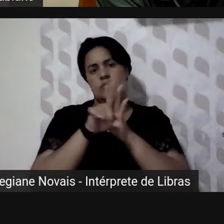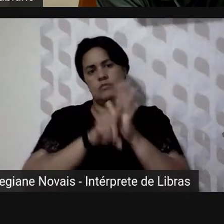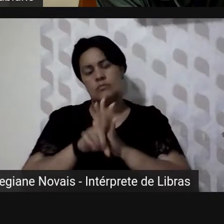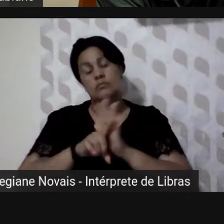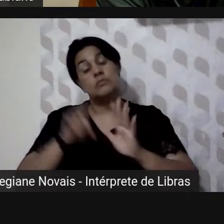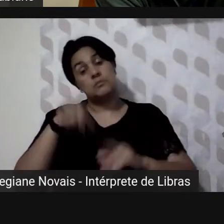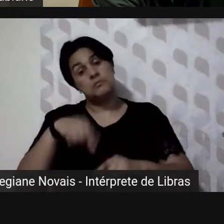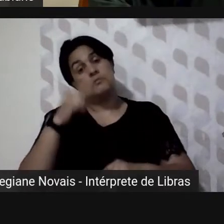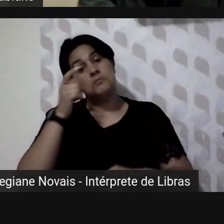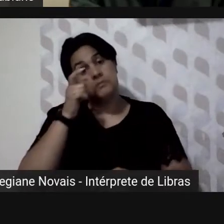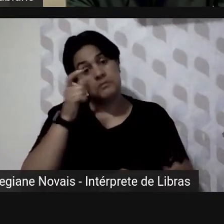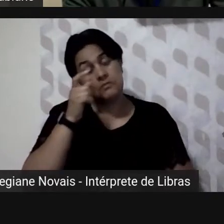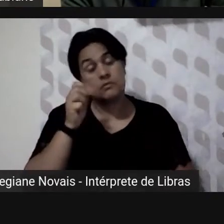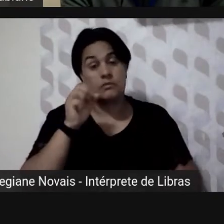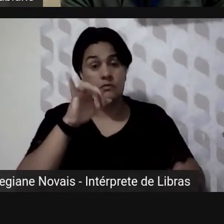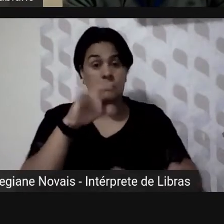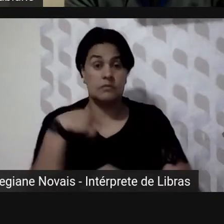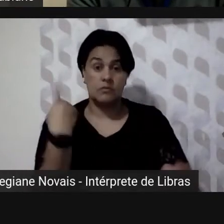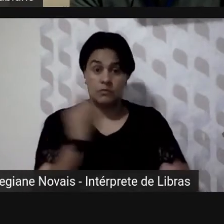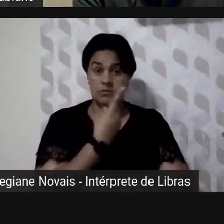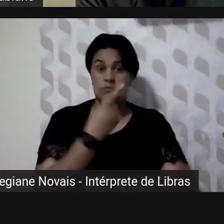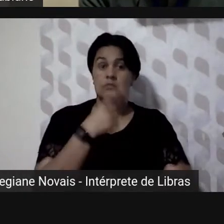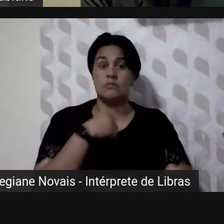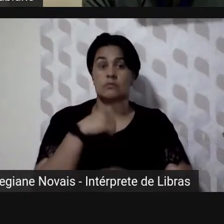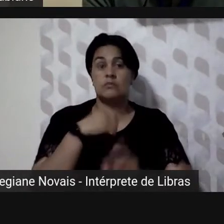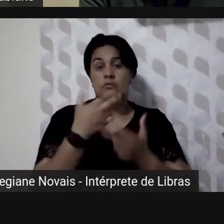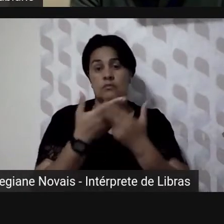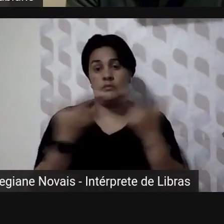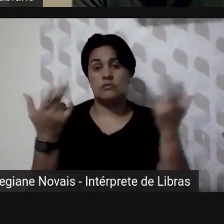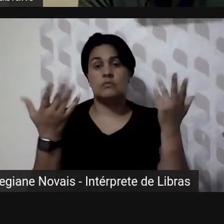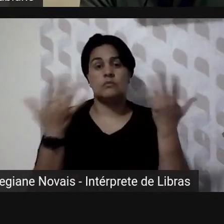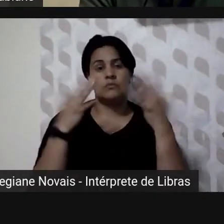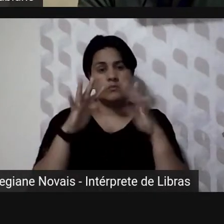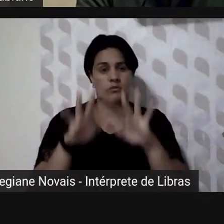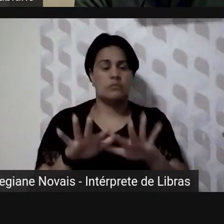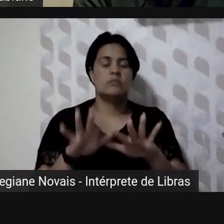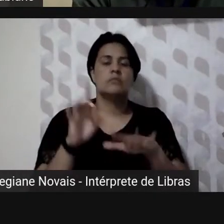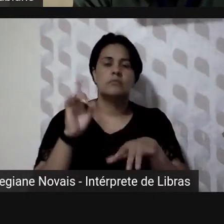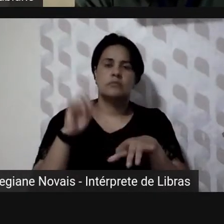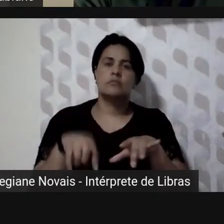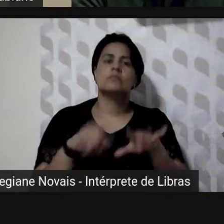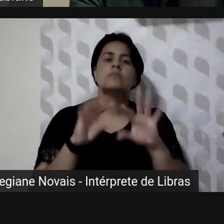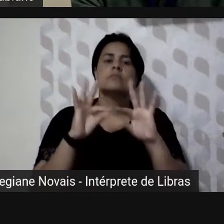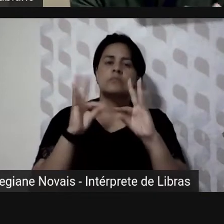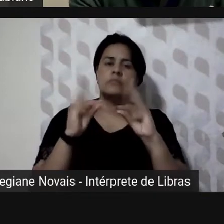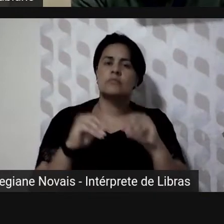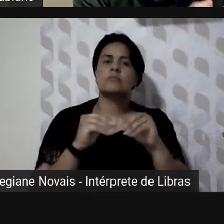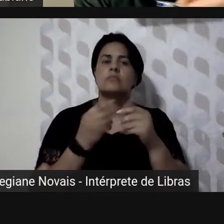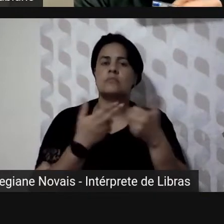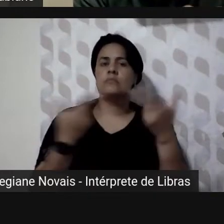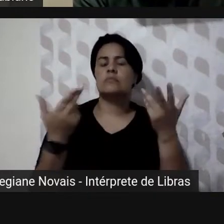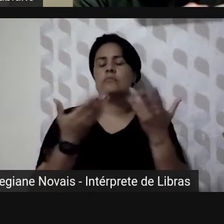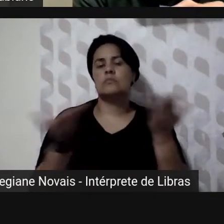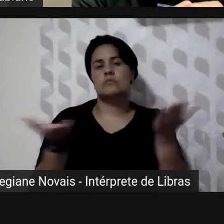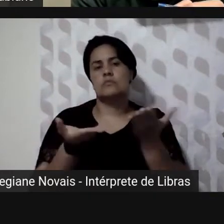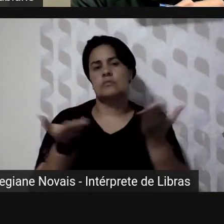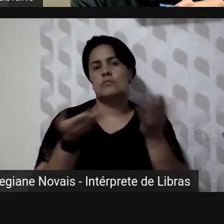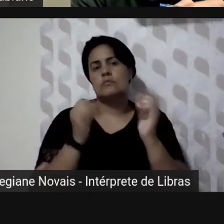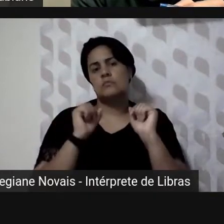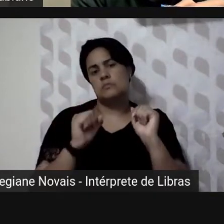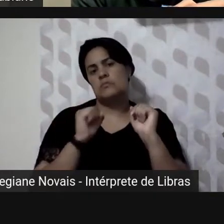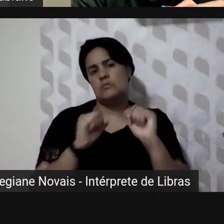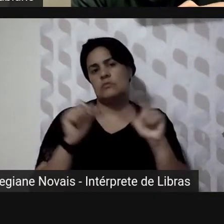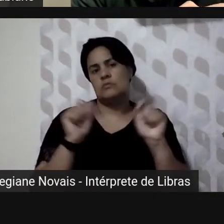interessante se a gente tivesse recursos mais integrados esses mais mais modelos de direção você poderia por exemplo pegar